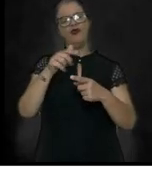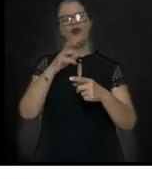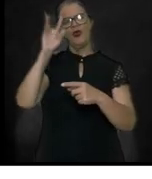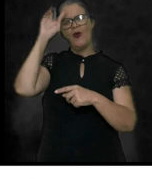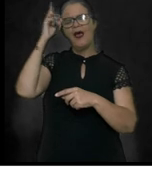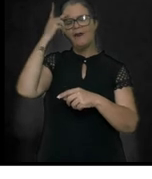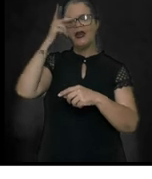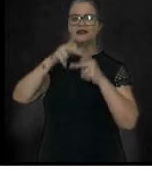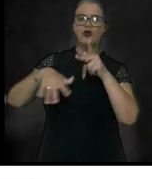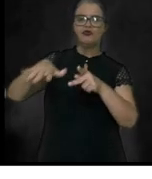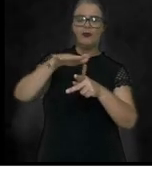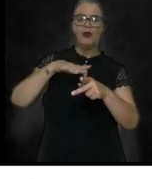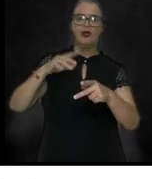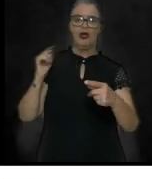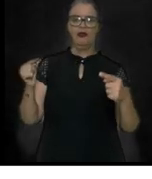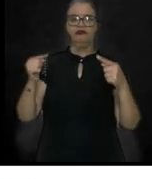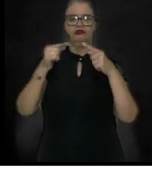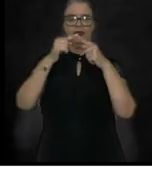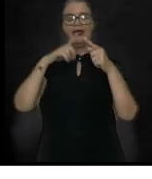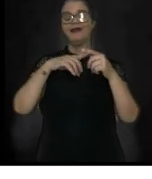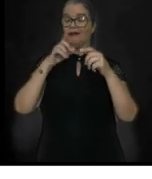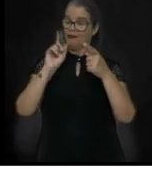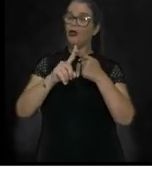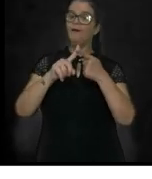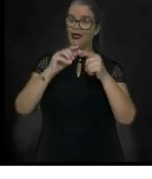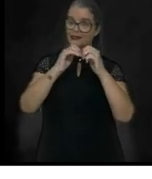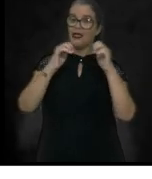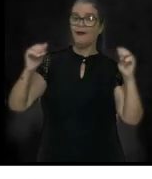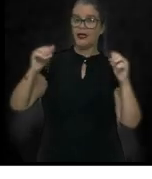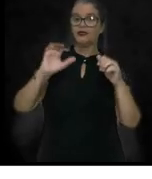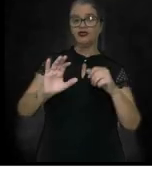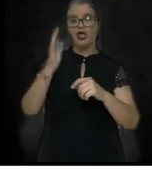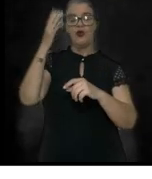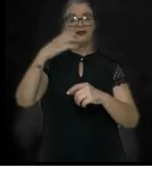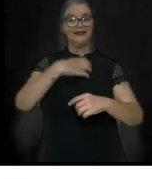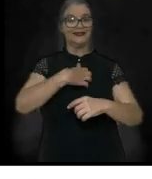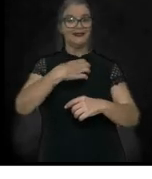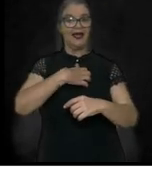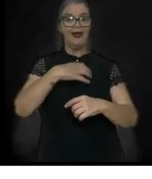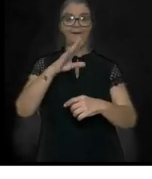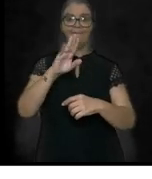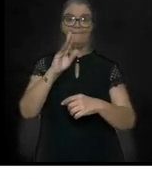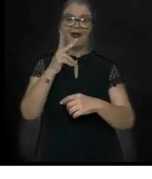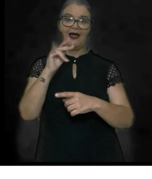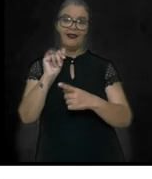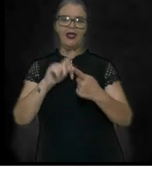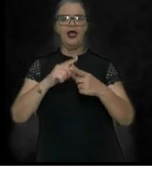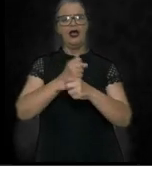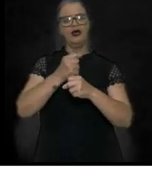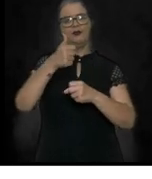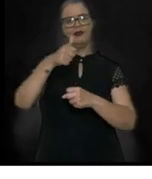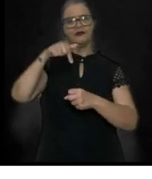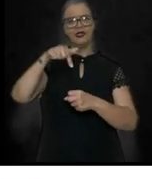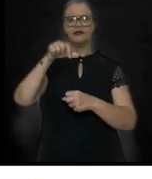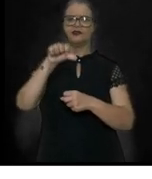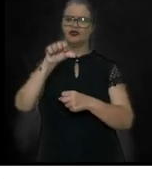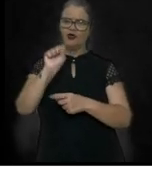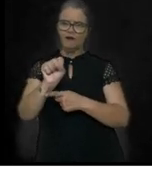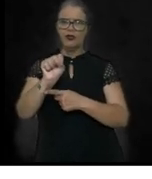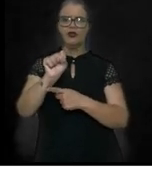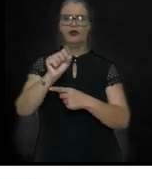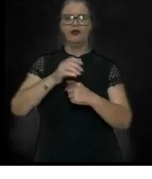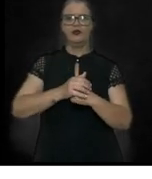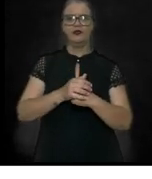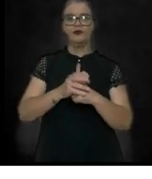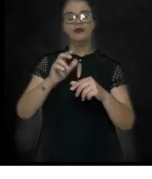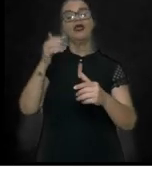separatista também, ocorrida na Bahia, no ano de 1798. Teve a participação